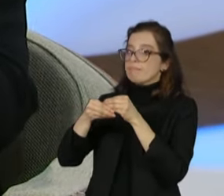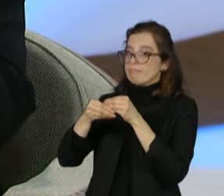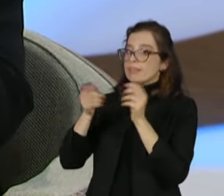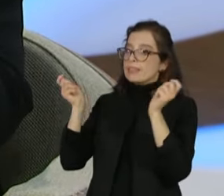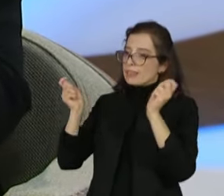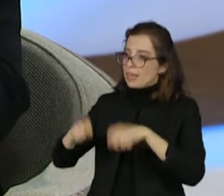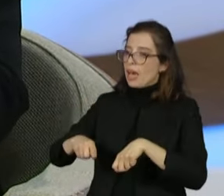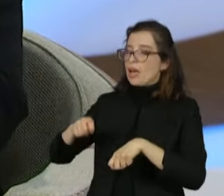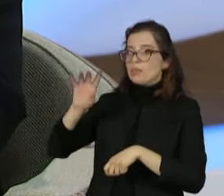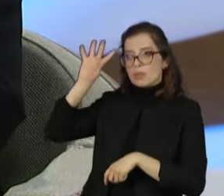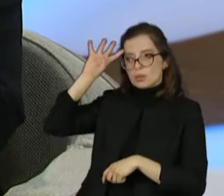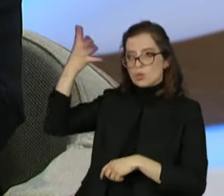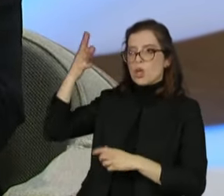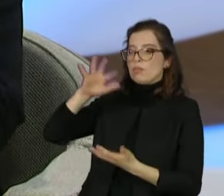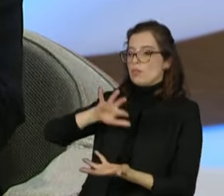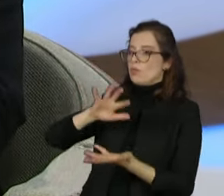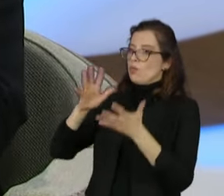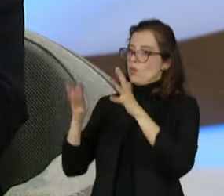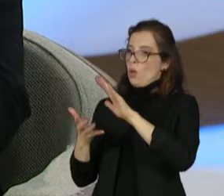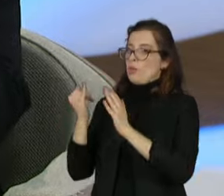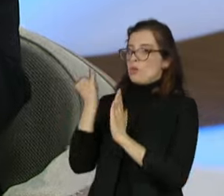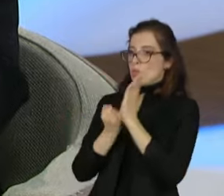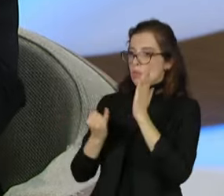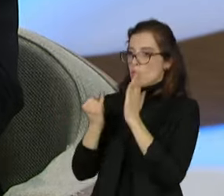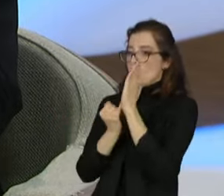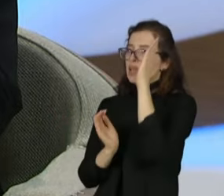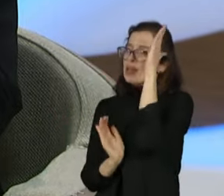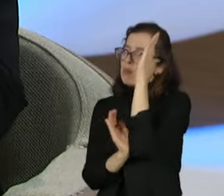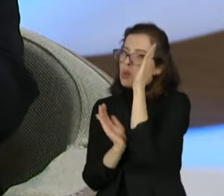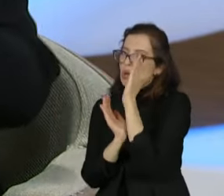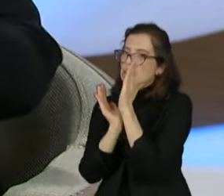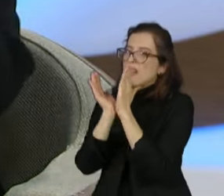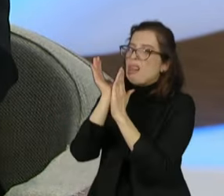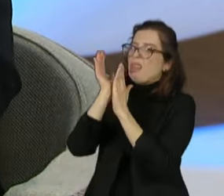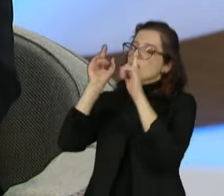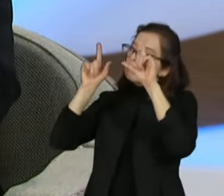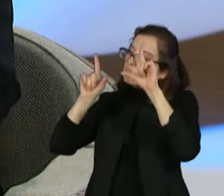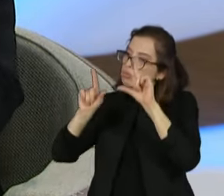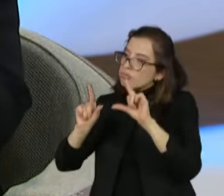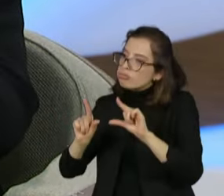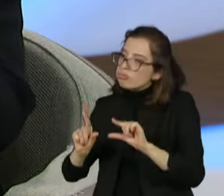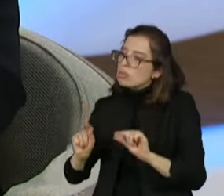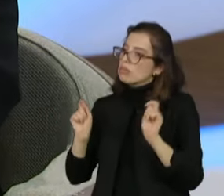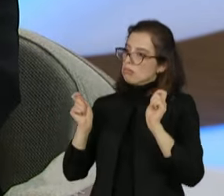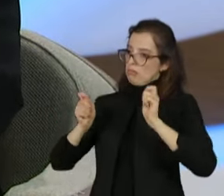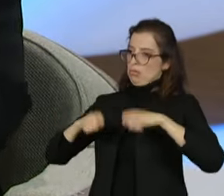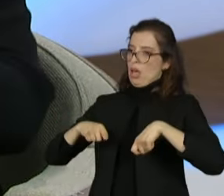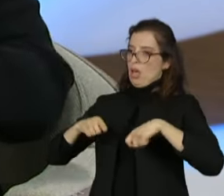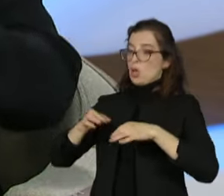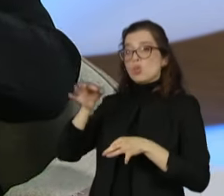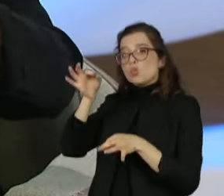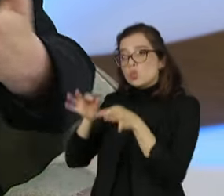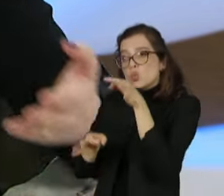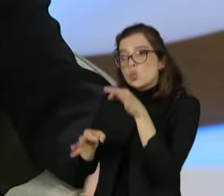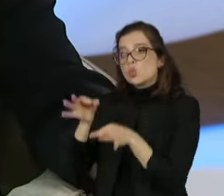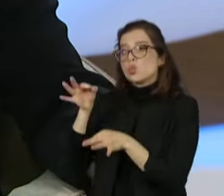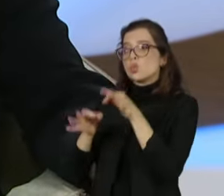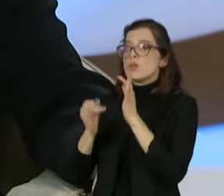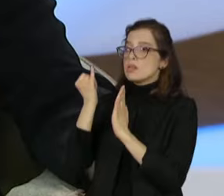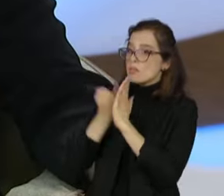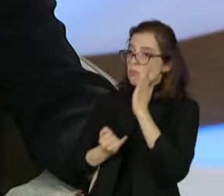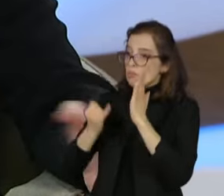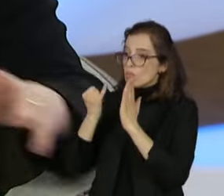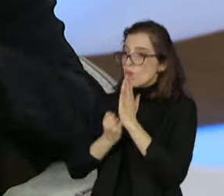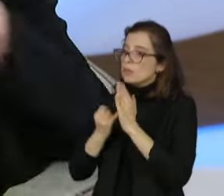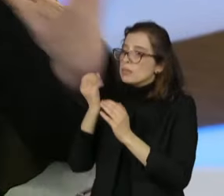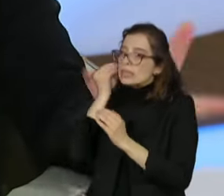tributário que tire a burocracia, que faz com que tenhamos justiça tributária, ela é neutra e que acabe com a